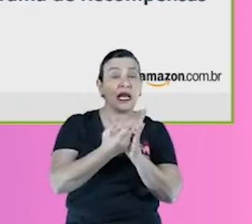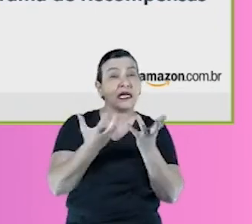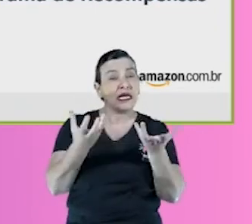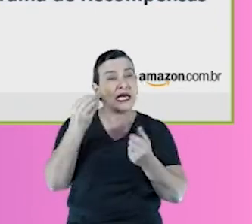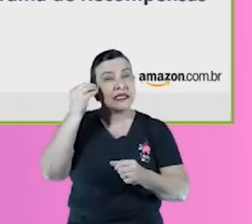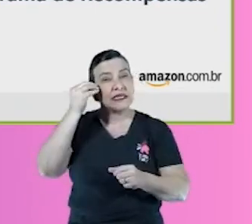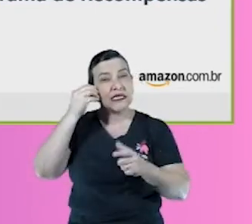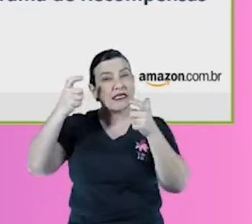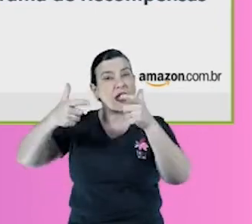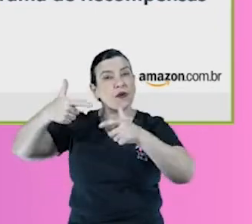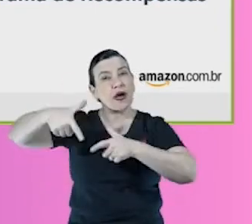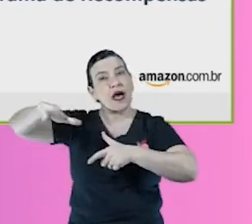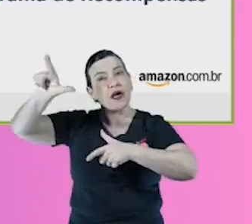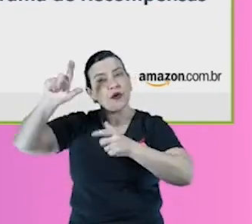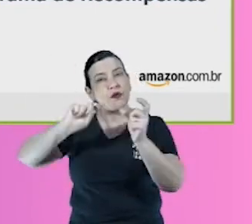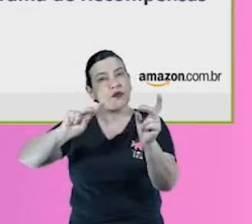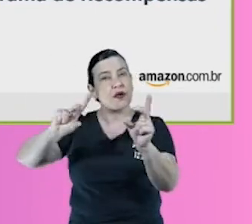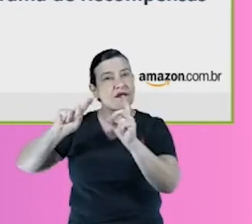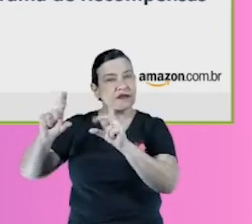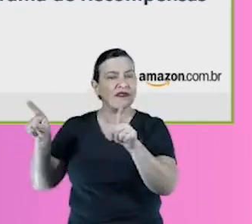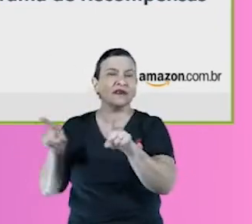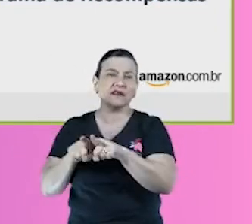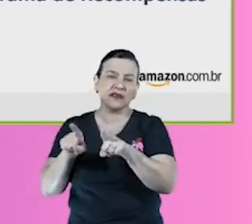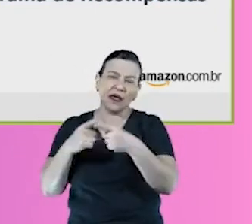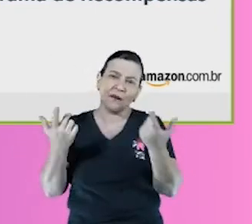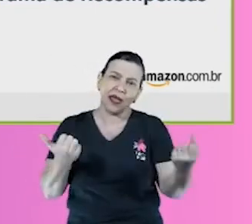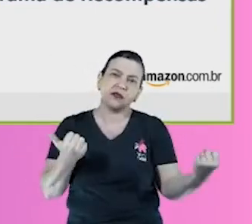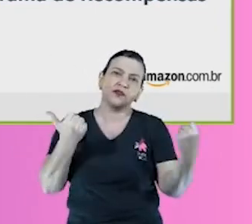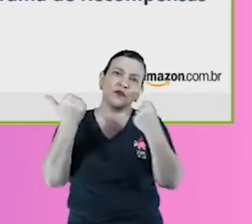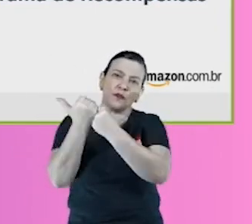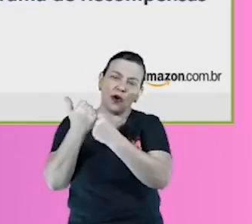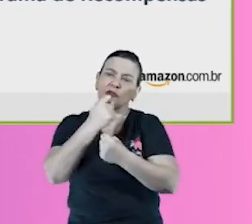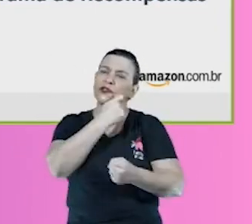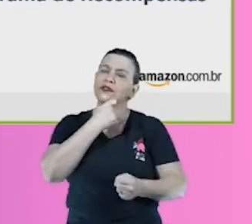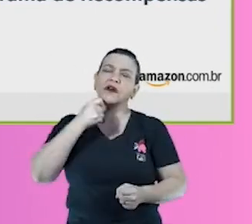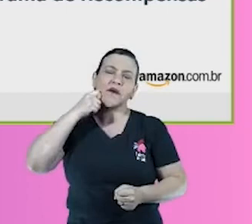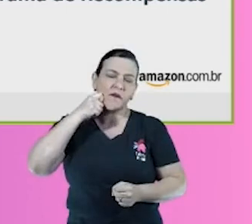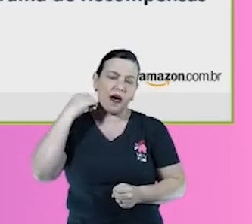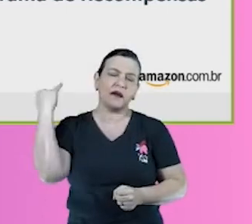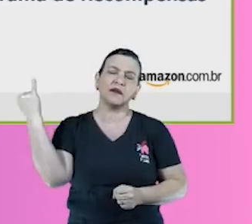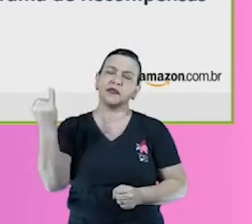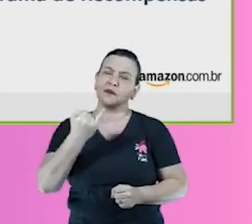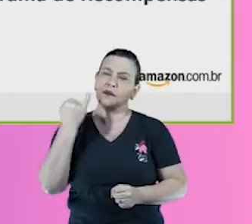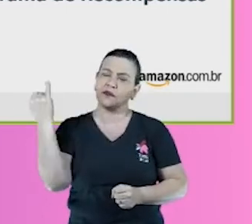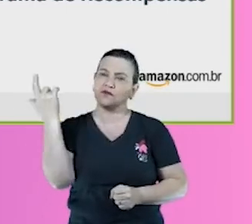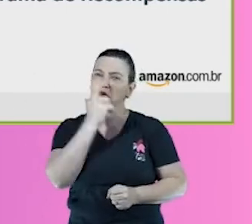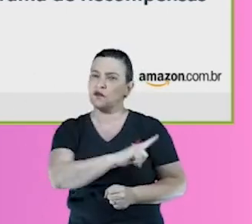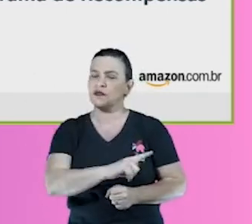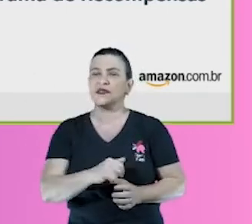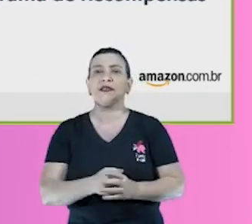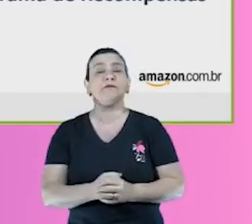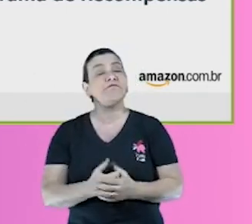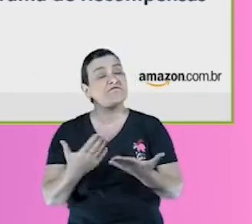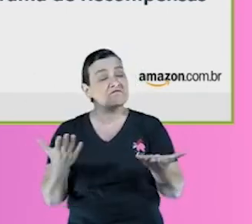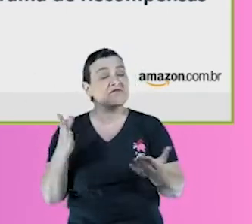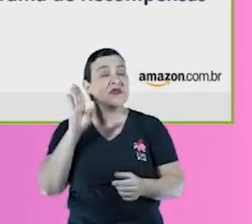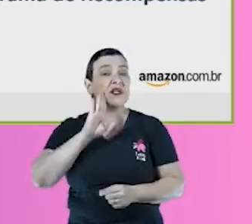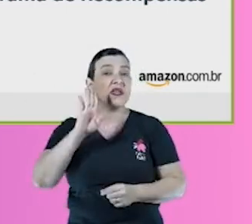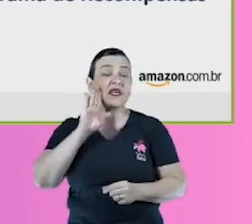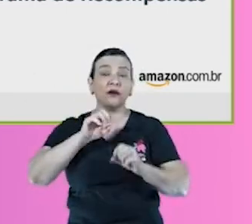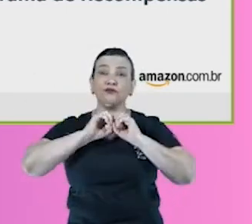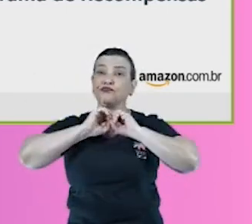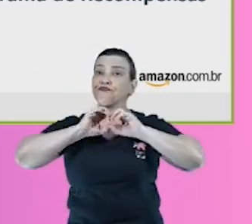contar, né, com a facilidade, o suporte da Amazon, estrutura, infraestrutura da Amazon pra conseguir fazer isso. Então, uma forma muito legal de expandir seus